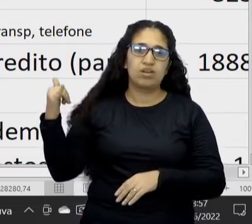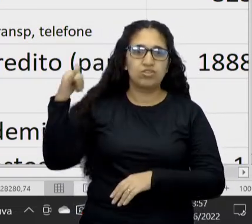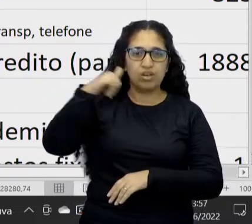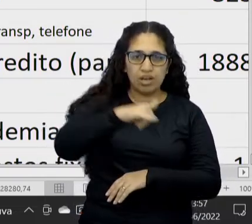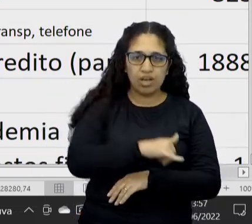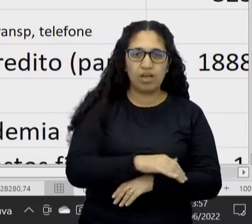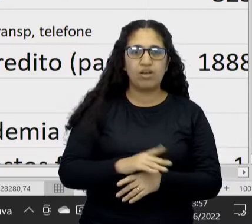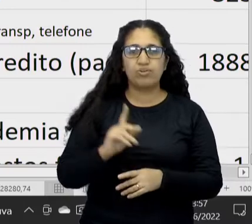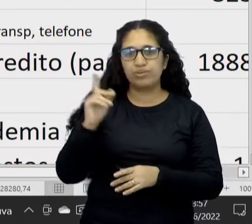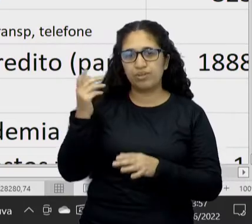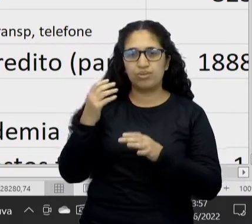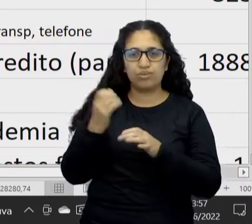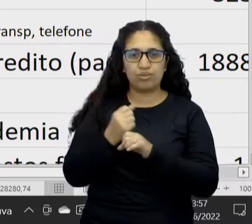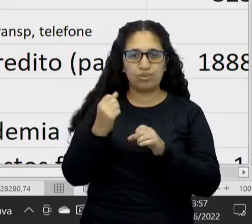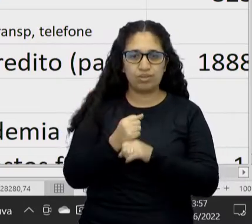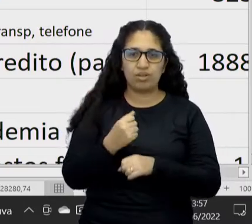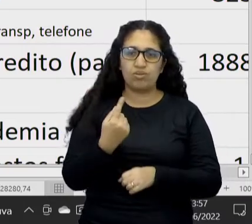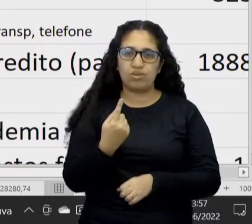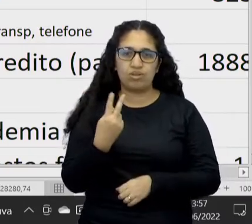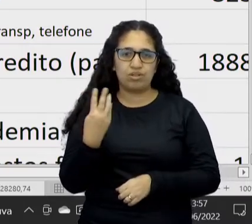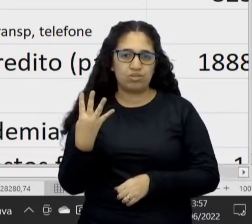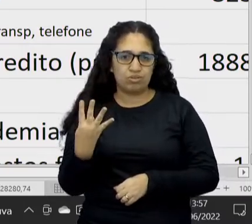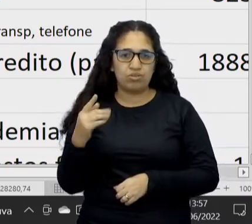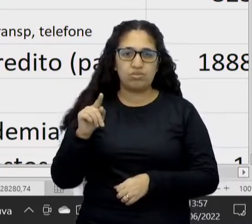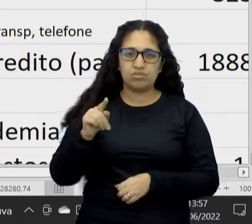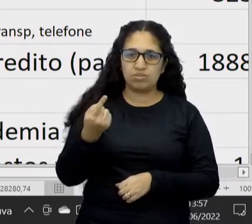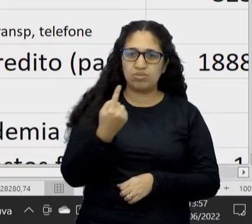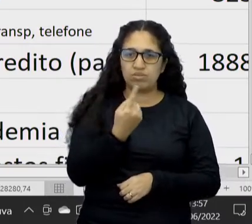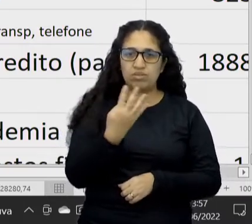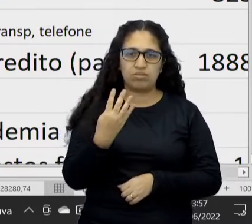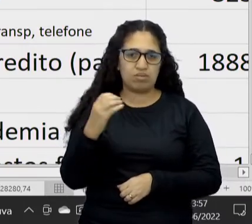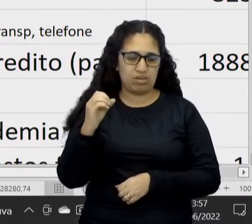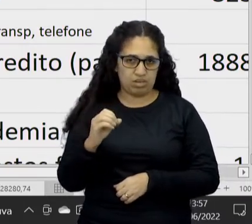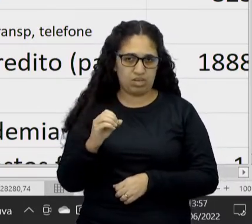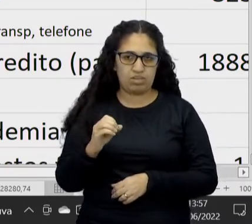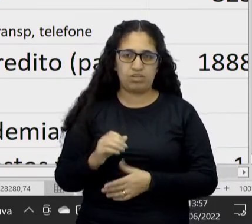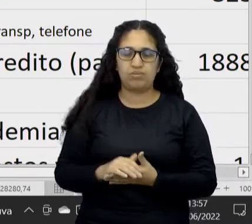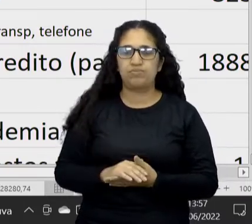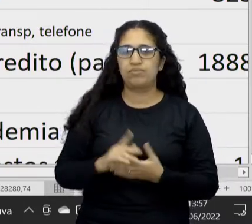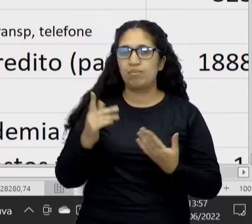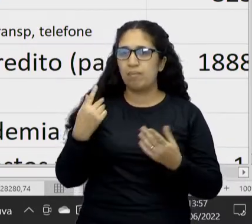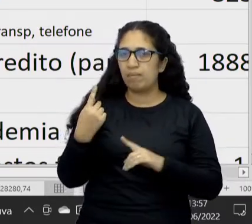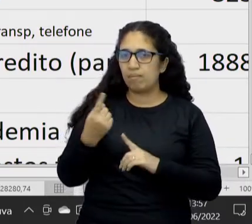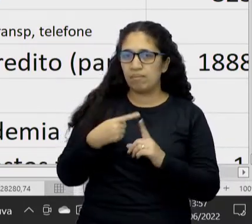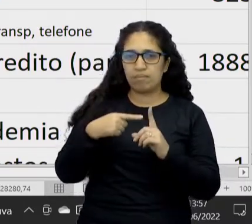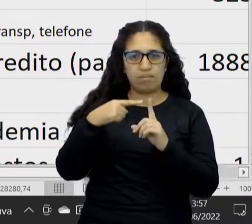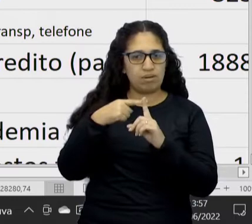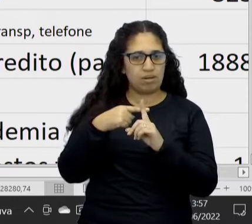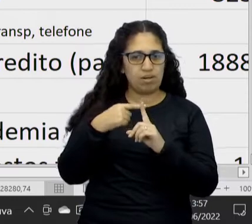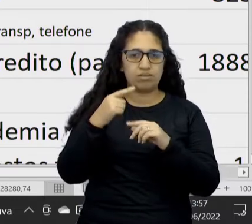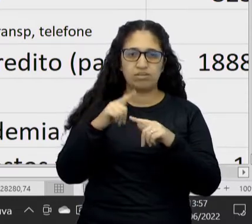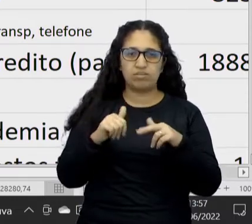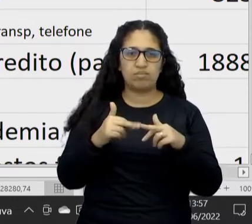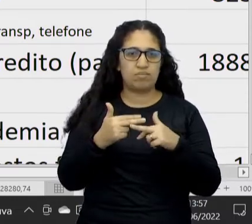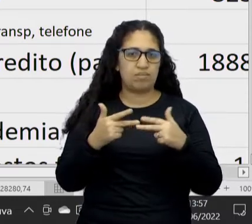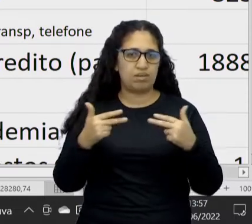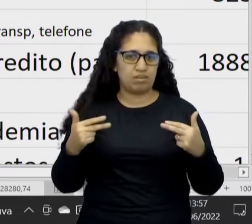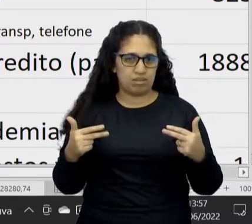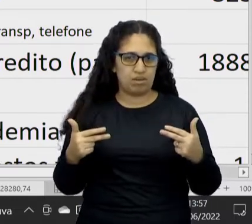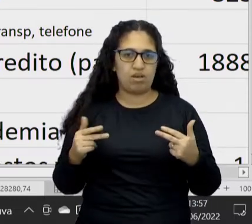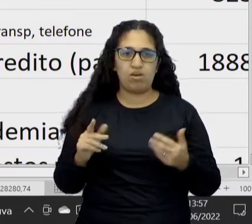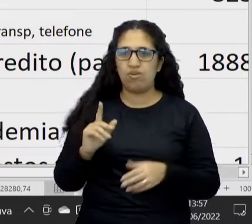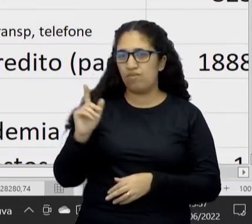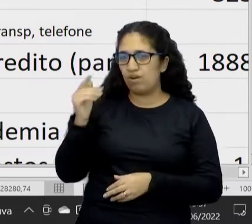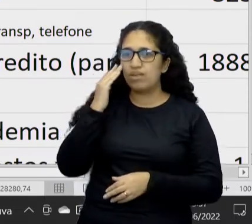ela gastou R$14.140. Se a gente somar esses R$14.140 mais o material, a gente vai saber